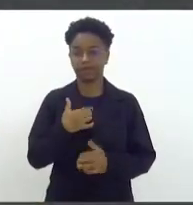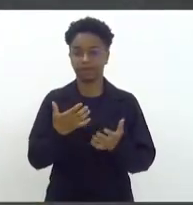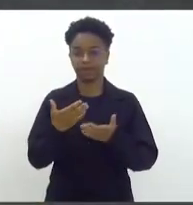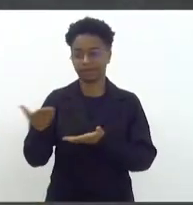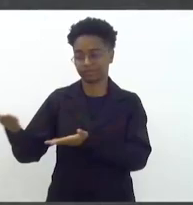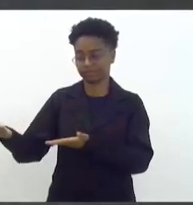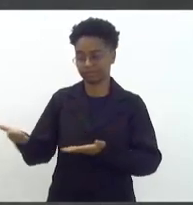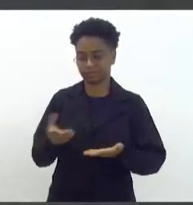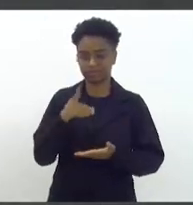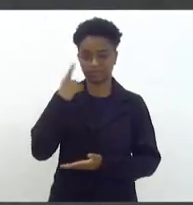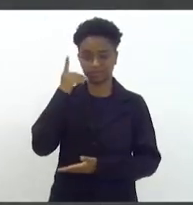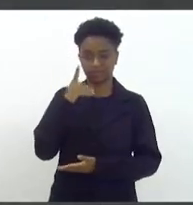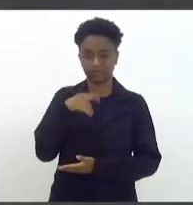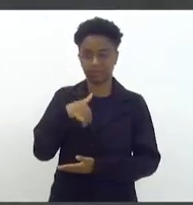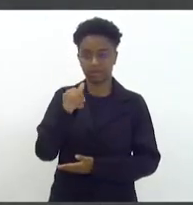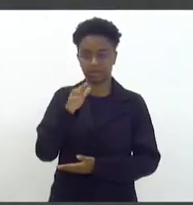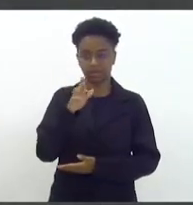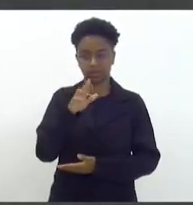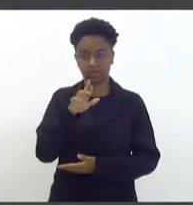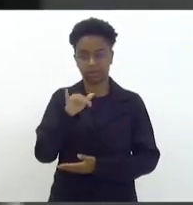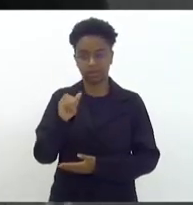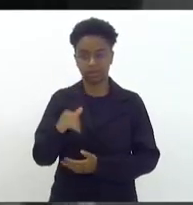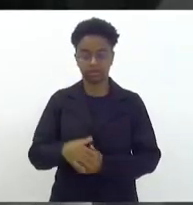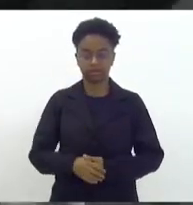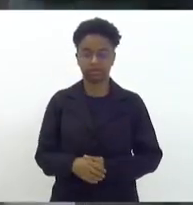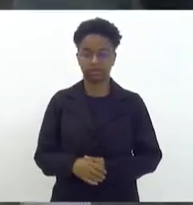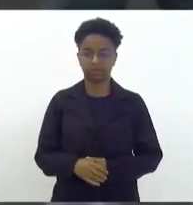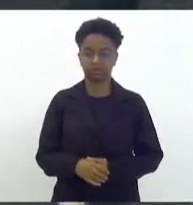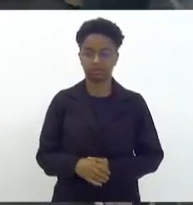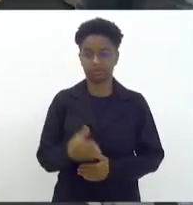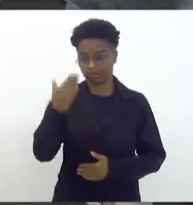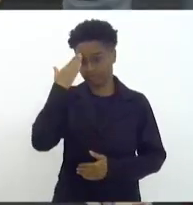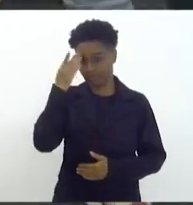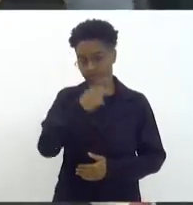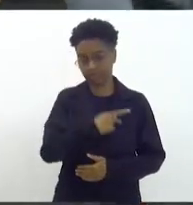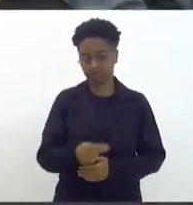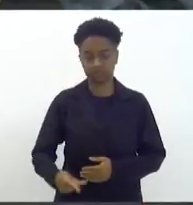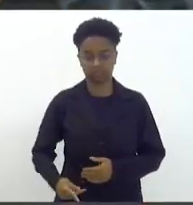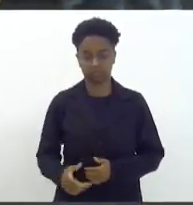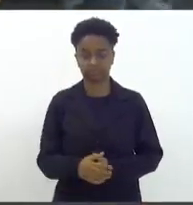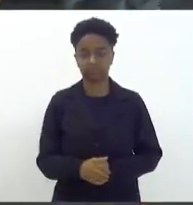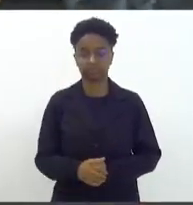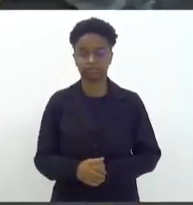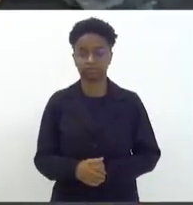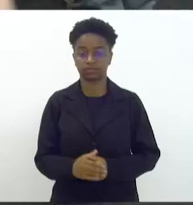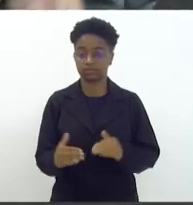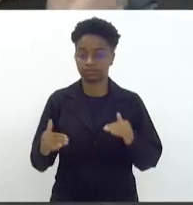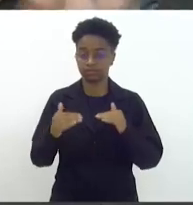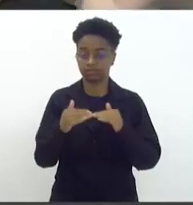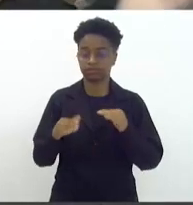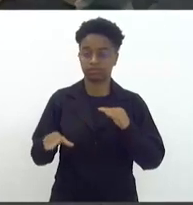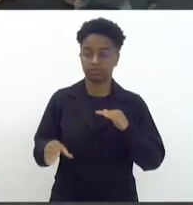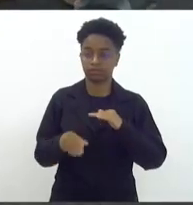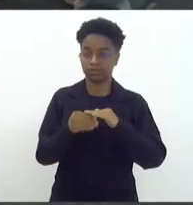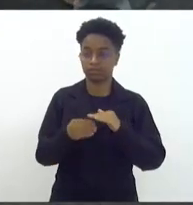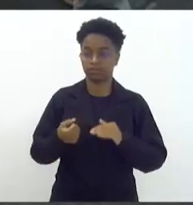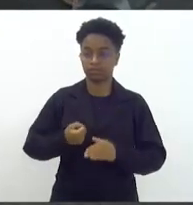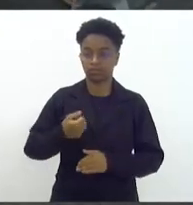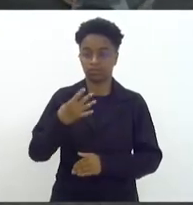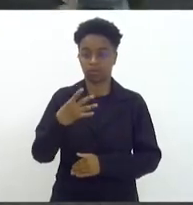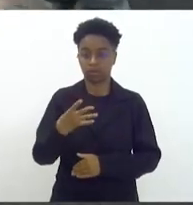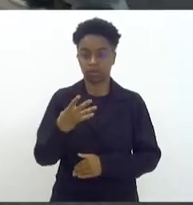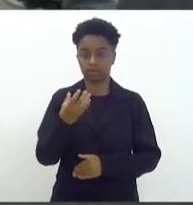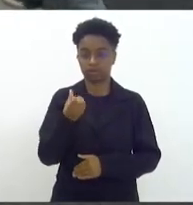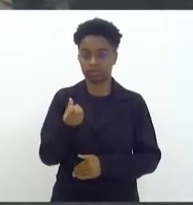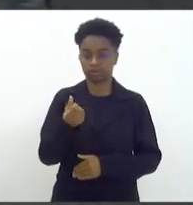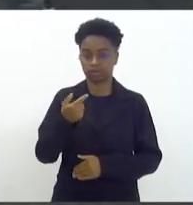nobre deputado Iuri para fazer o prazer. Obrigado, presidente. Favorável às emendas de plenário 4, 6,